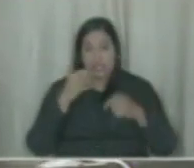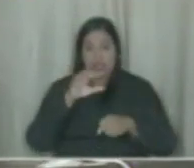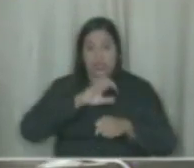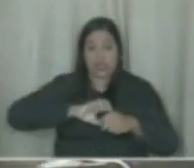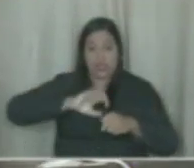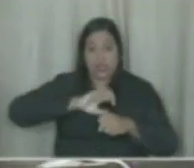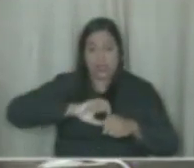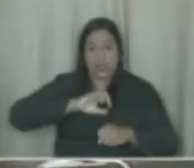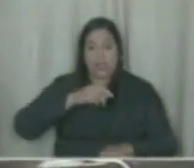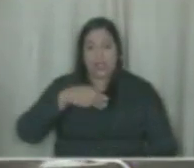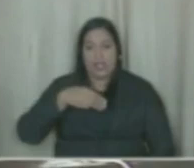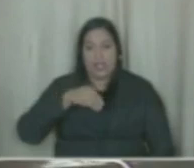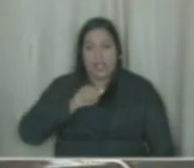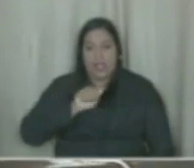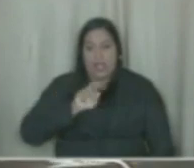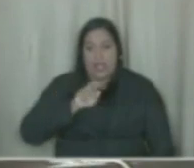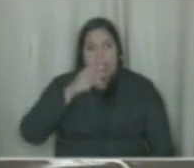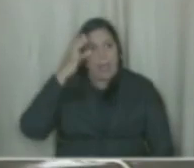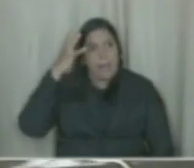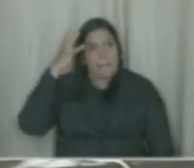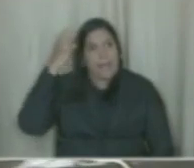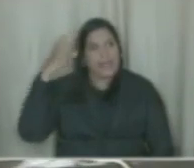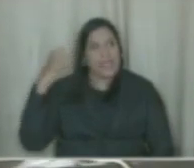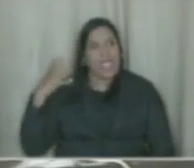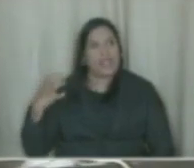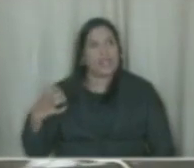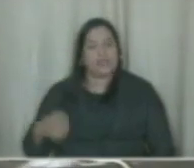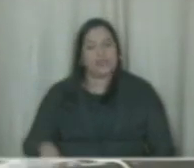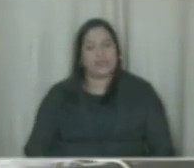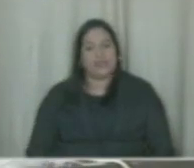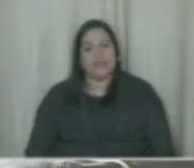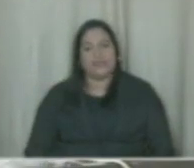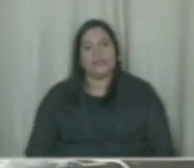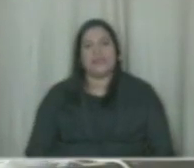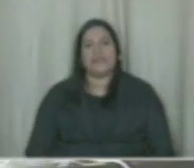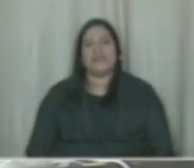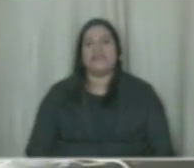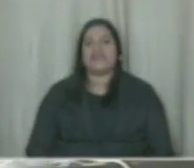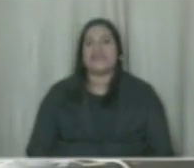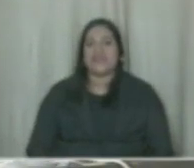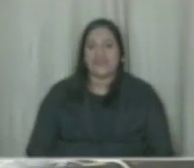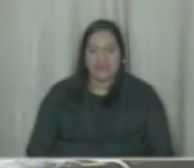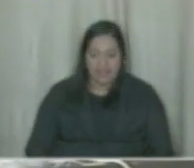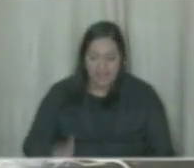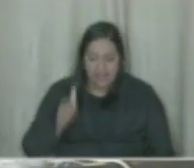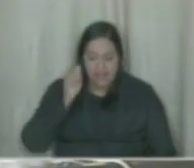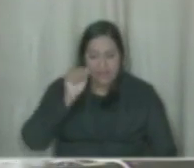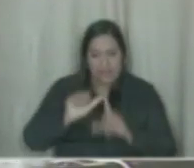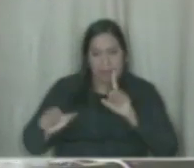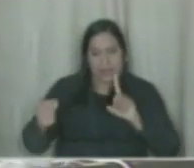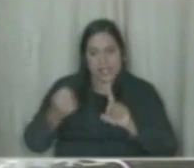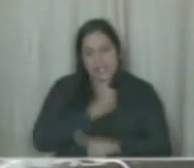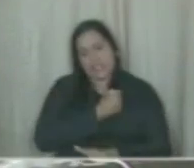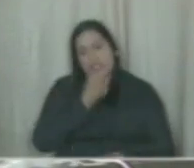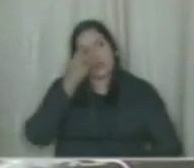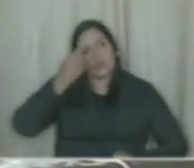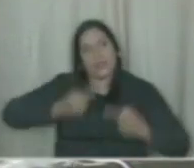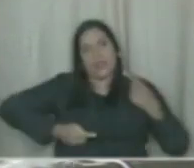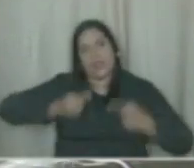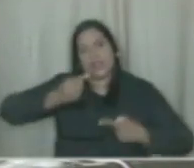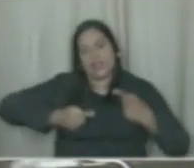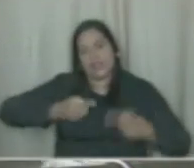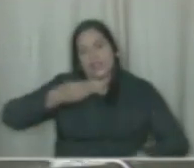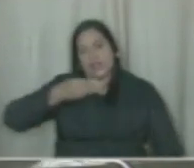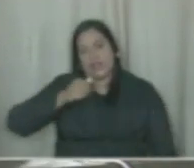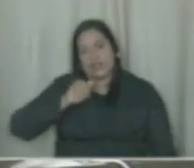Marielle Franco, que foi vítima de um feminicídio político. Não podemos esquecer de Marcelo